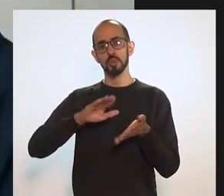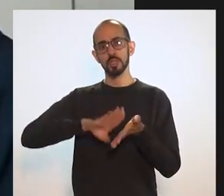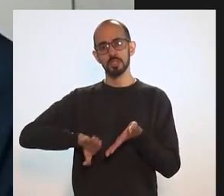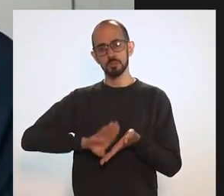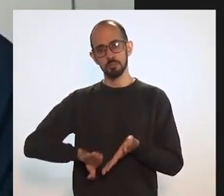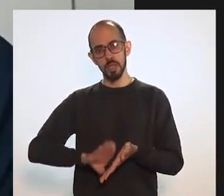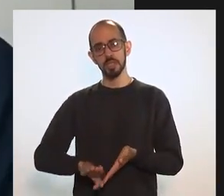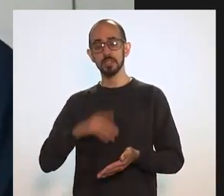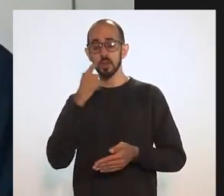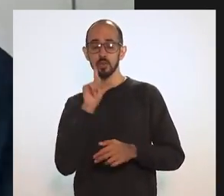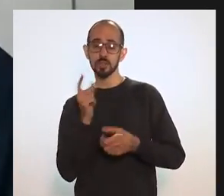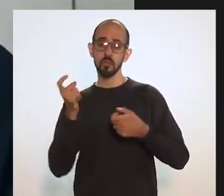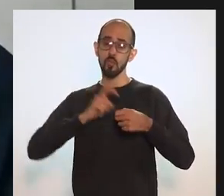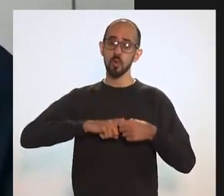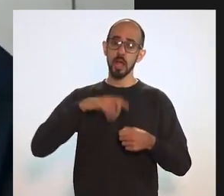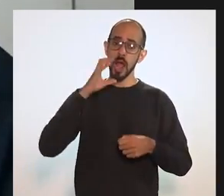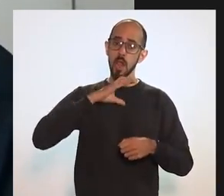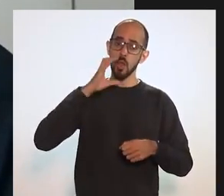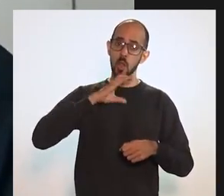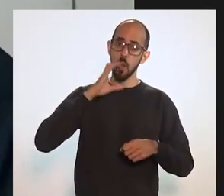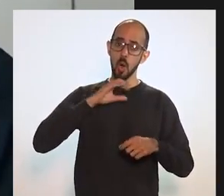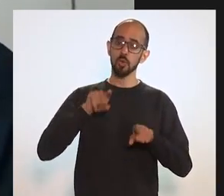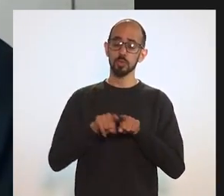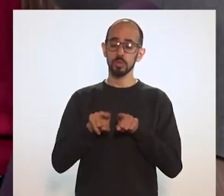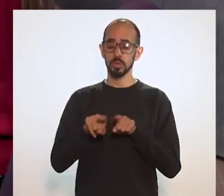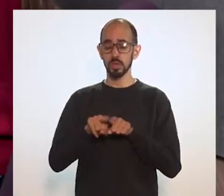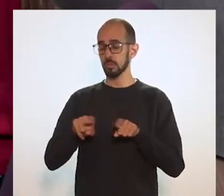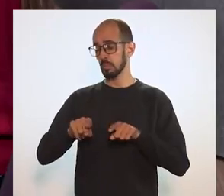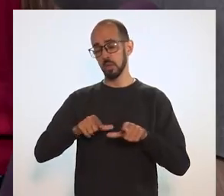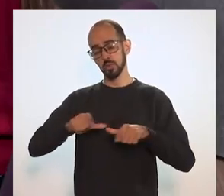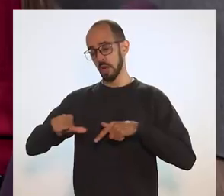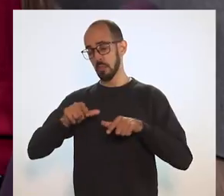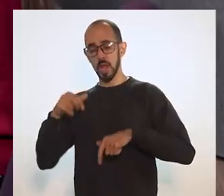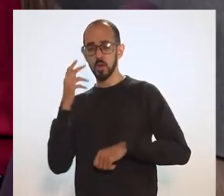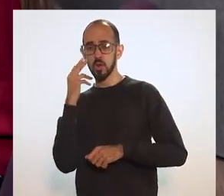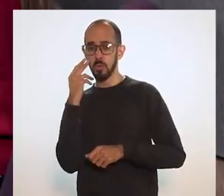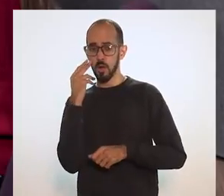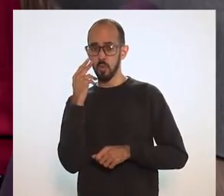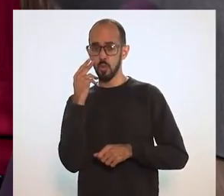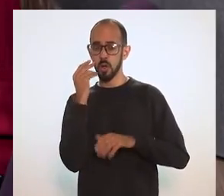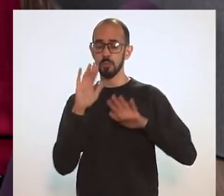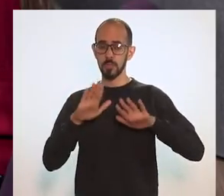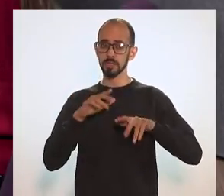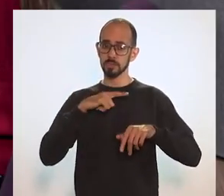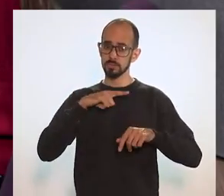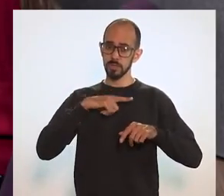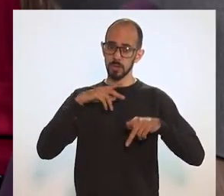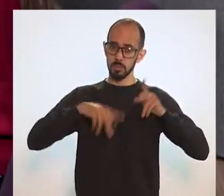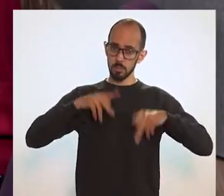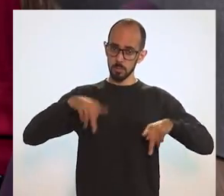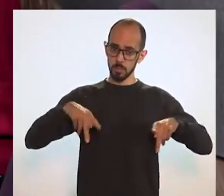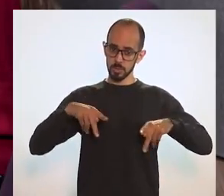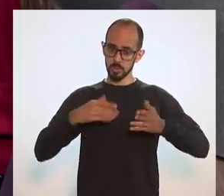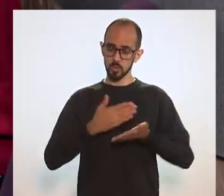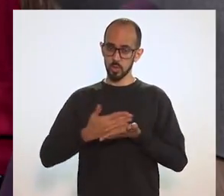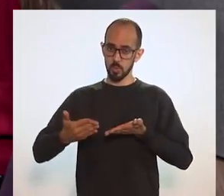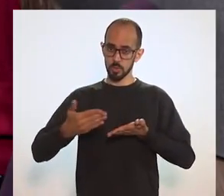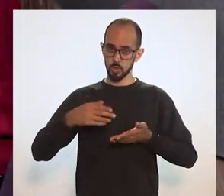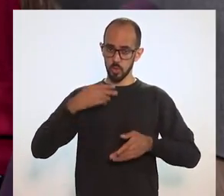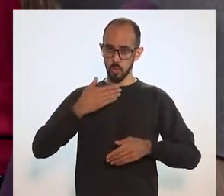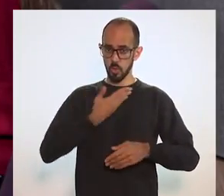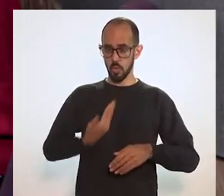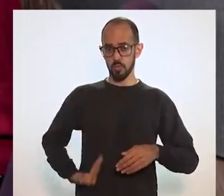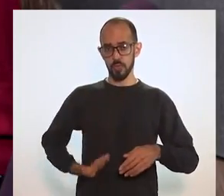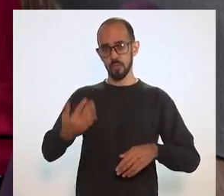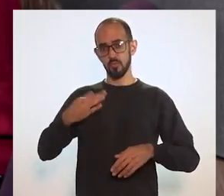possibilidade de retomada de mais atividades econômicas. Então, existe uma articulação, inclusive, agora já começou com o governo